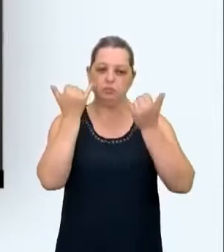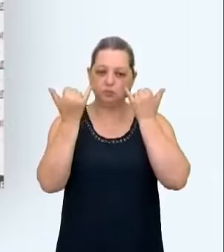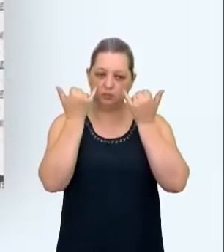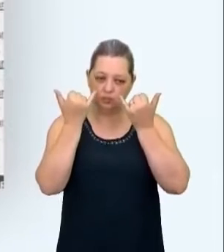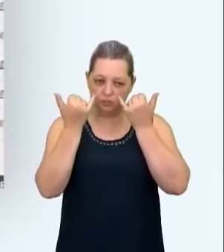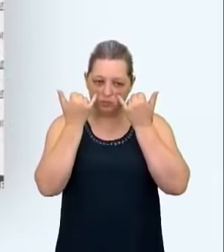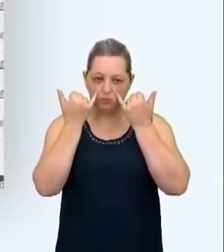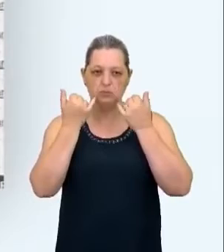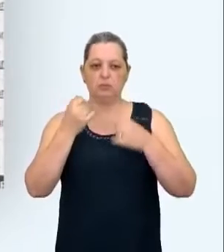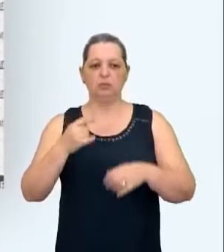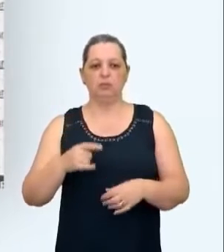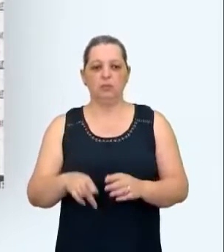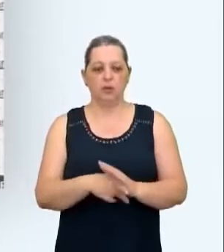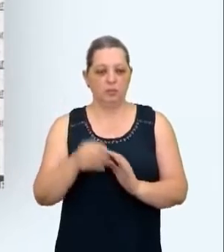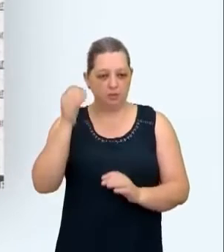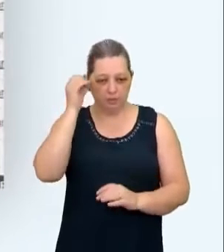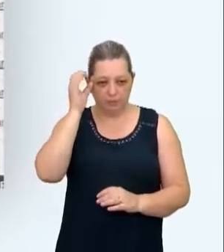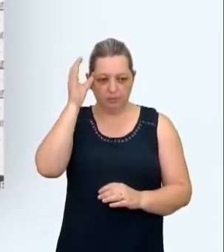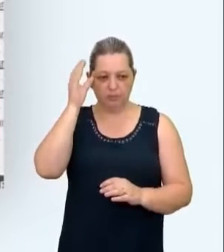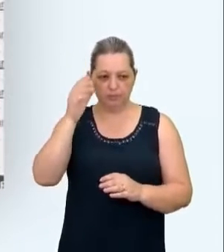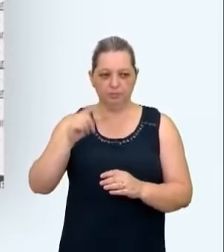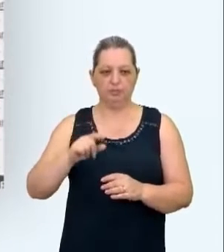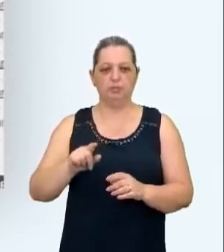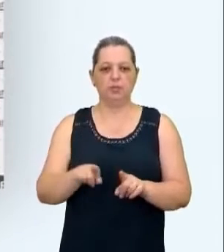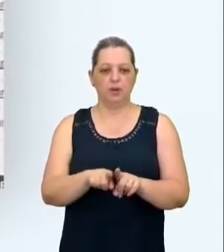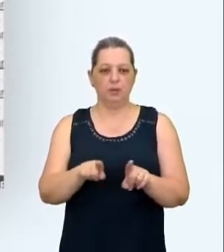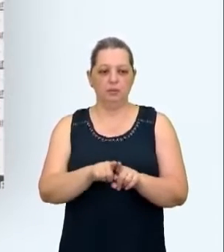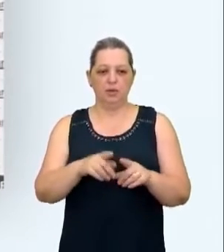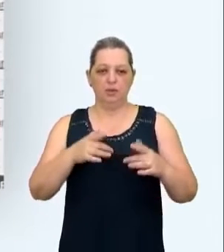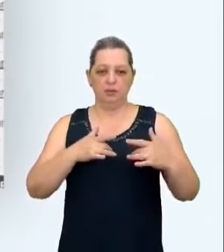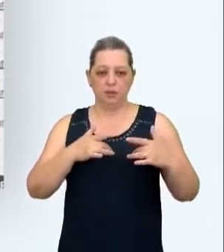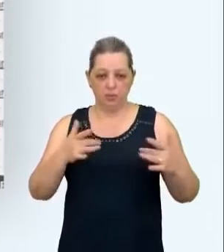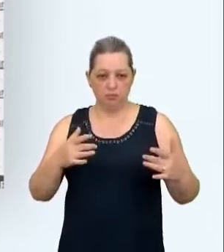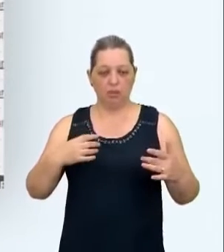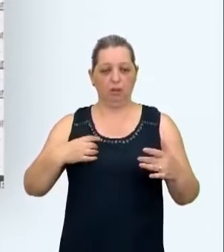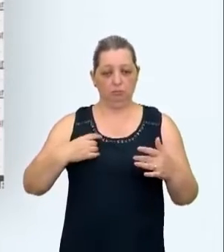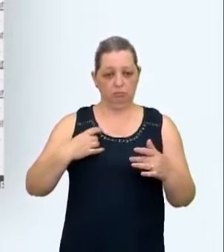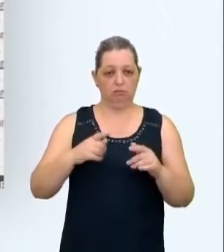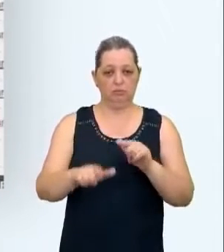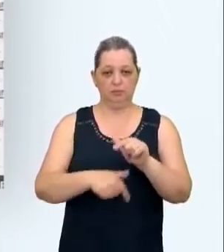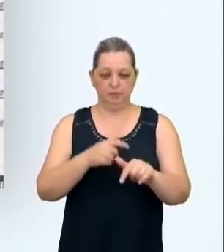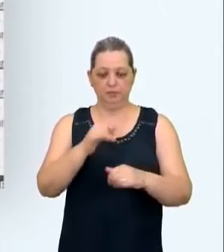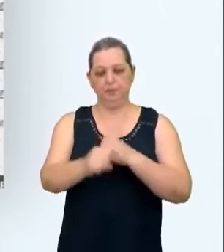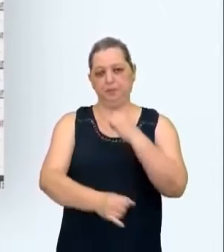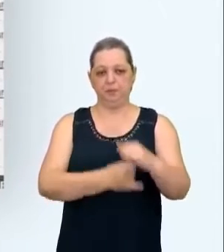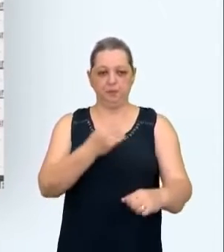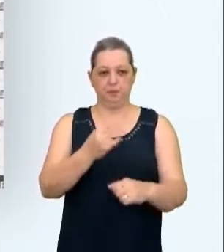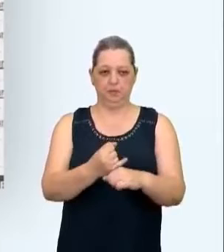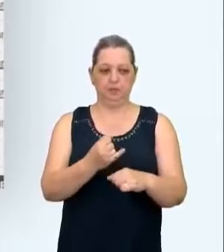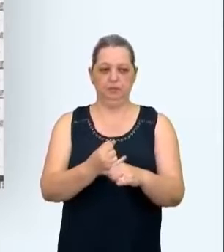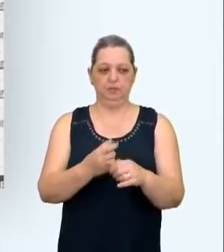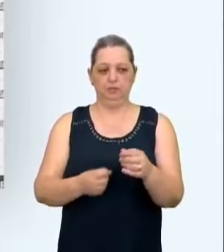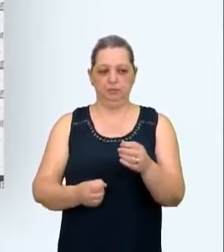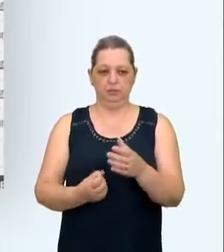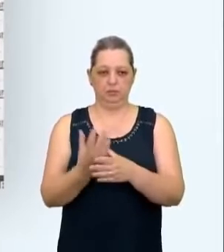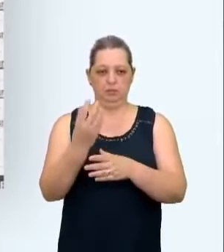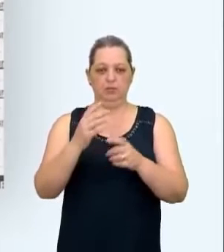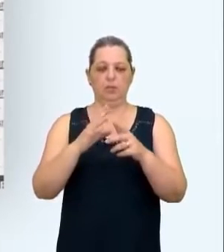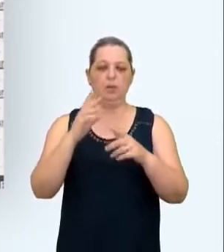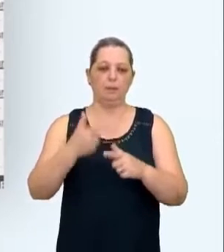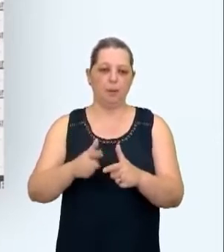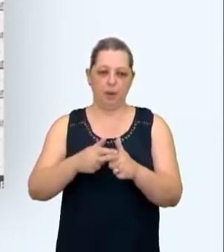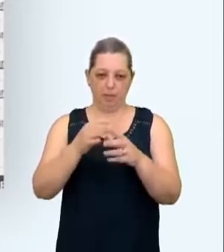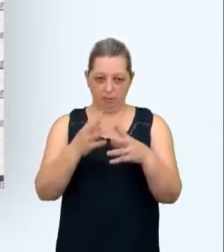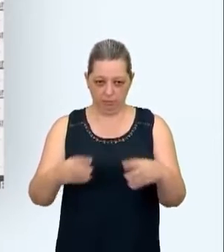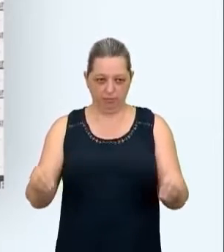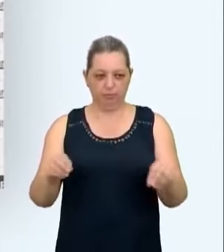conhecimentos coletivos, além de voluntários espalhados pela internet para resolver problemas, criar conteúdos e